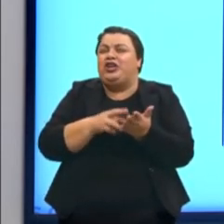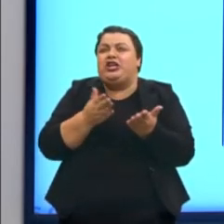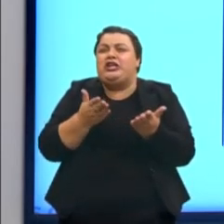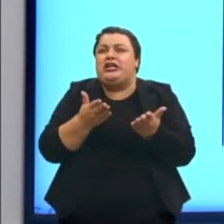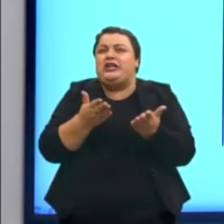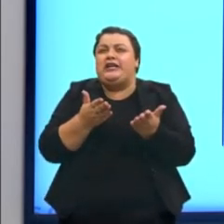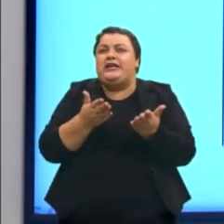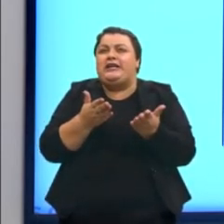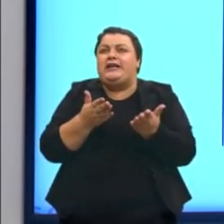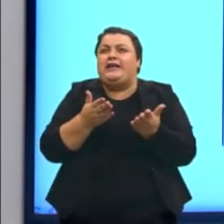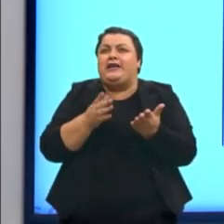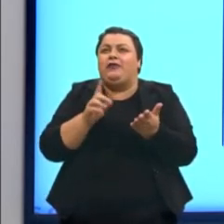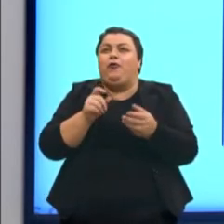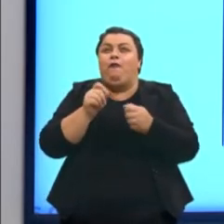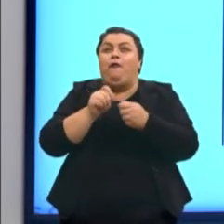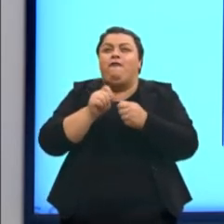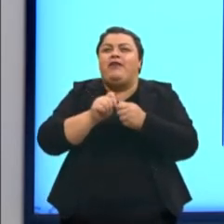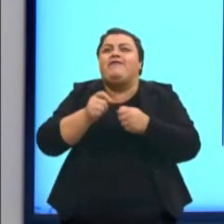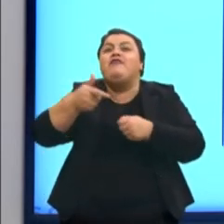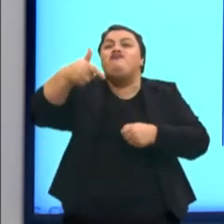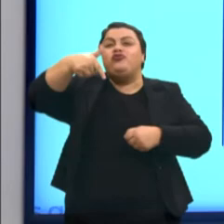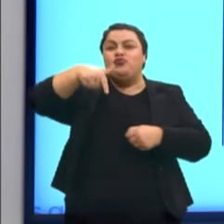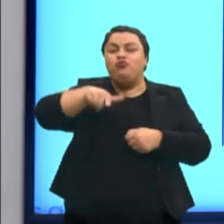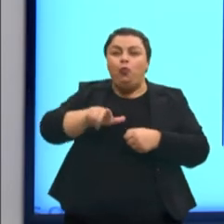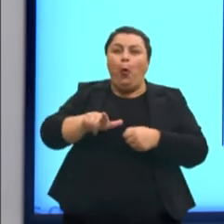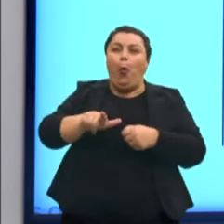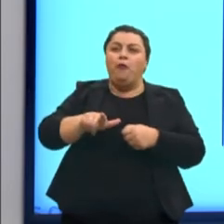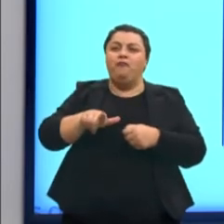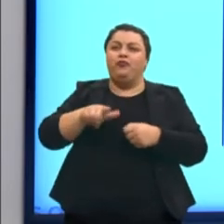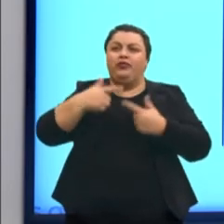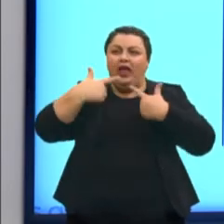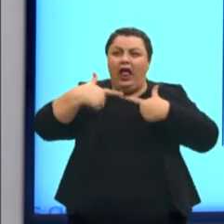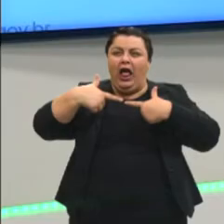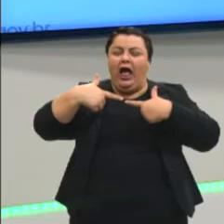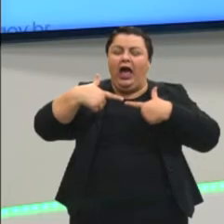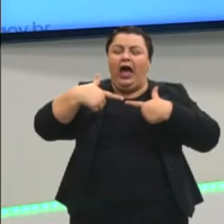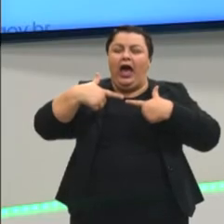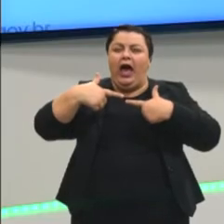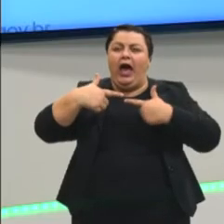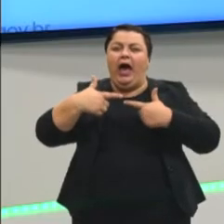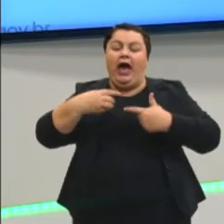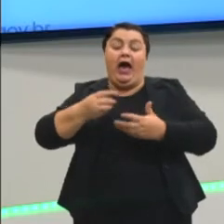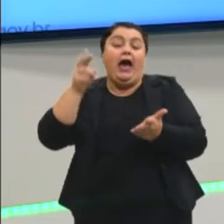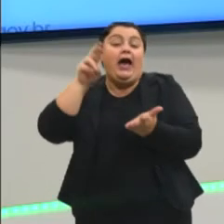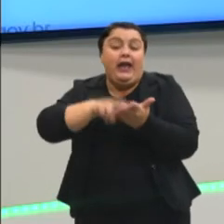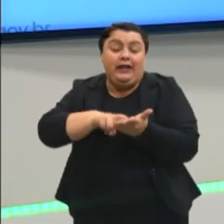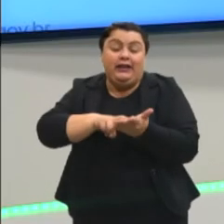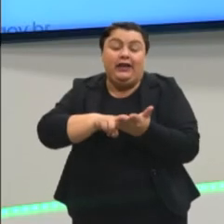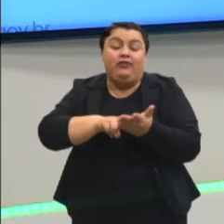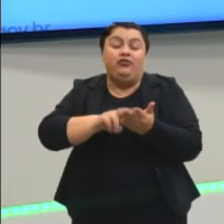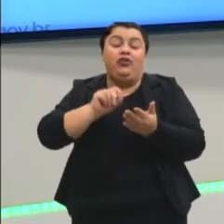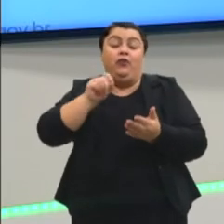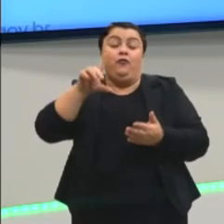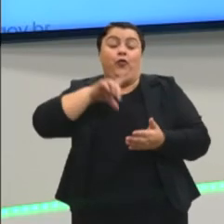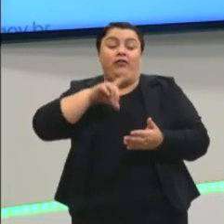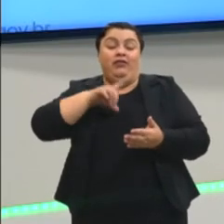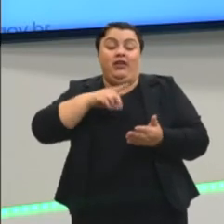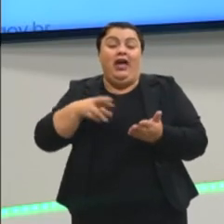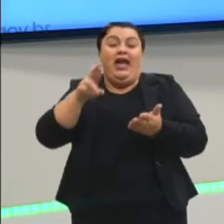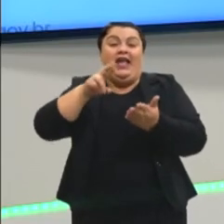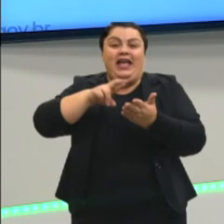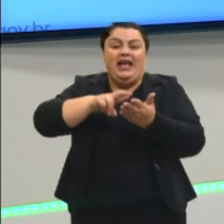vou ter ali uma recriação da linguagem. Da linguagem, não, desculpa, da realidade. Eu vou ter a realidade